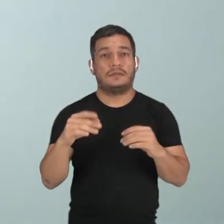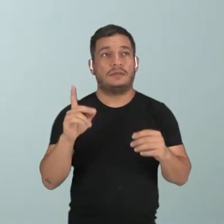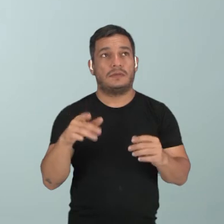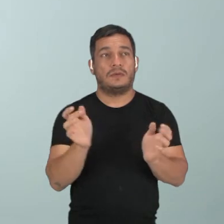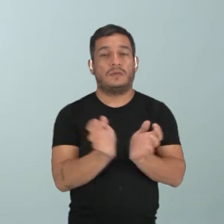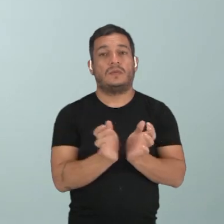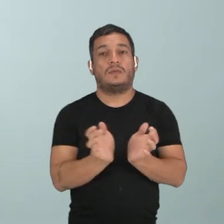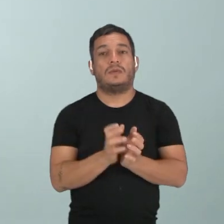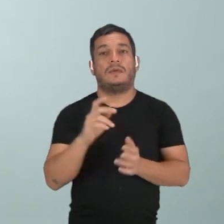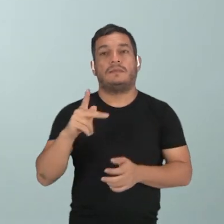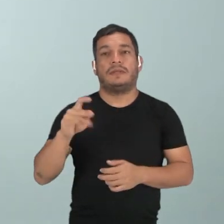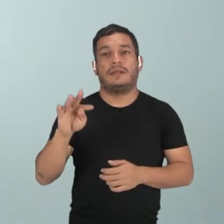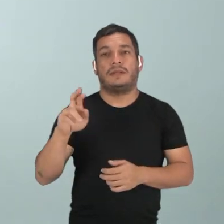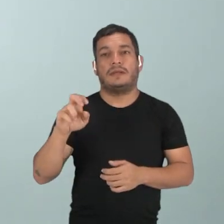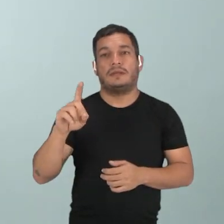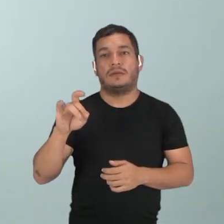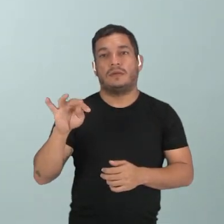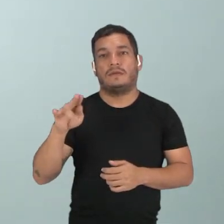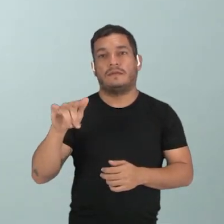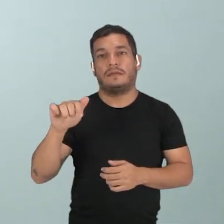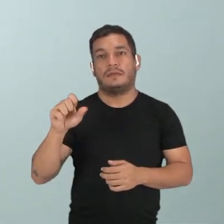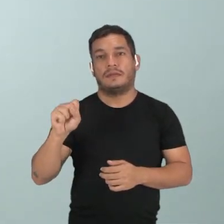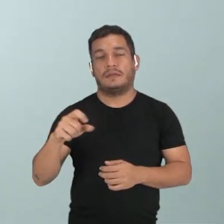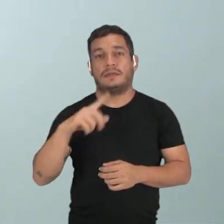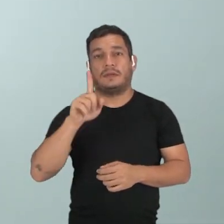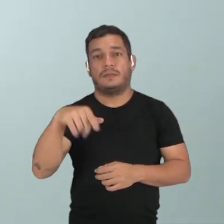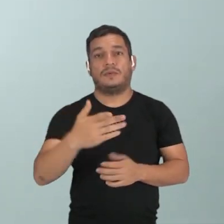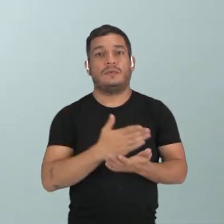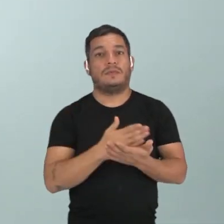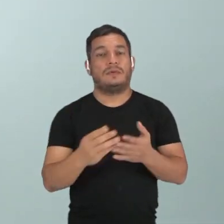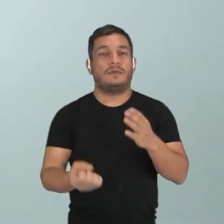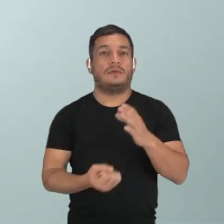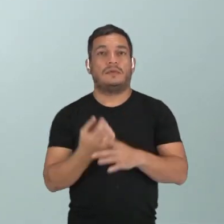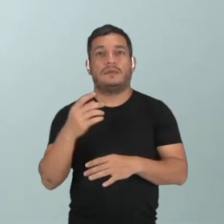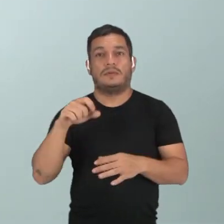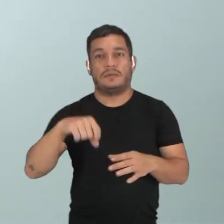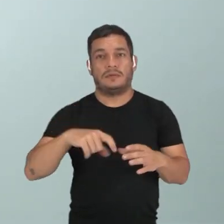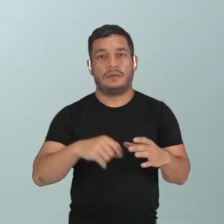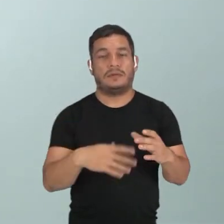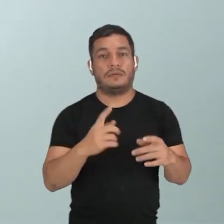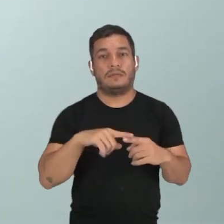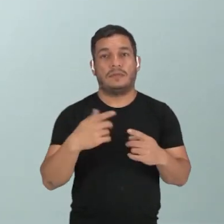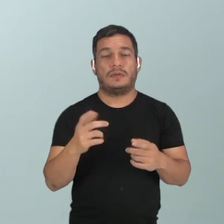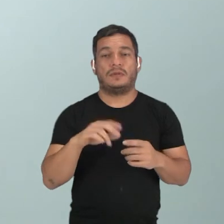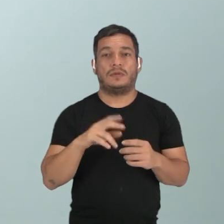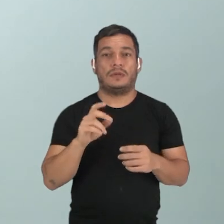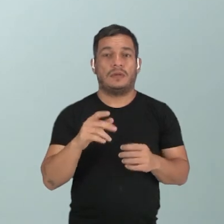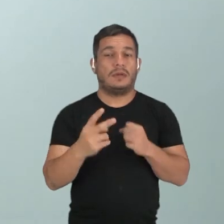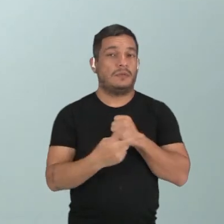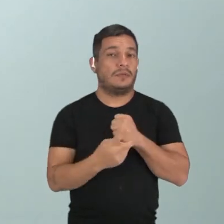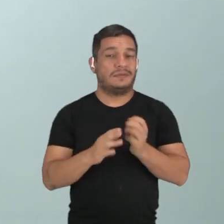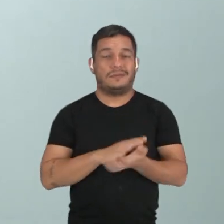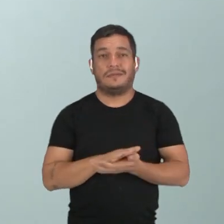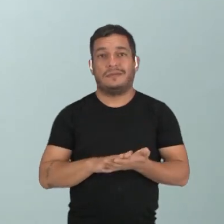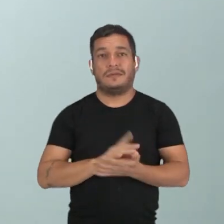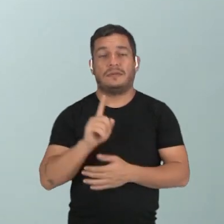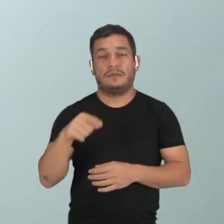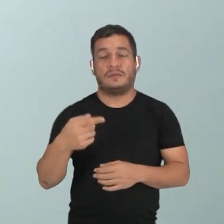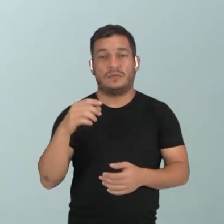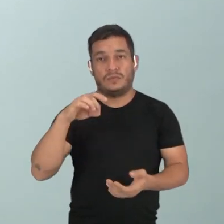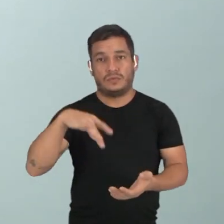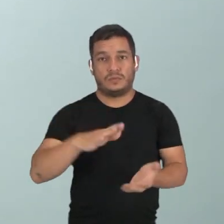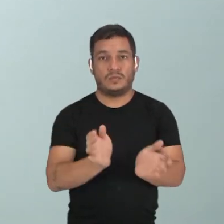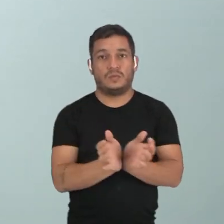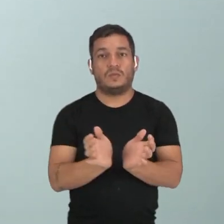até lá o grupo das pteridófitas. Depois que começou a surgir as sementes, só que de uma forma nua, né? Desprotegida. E depois, no